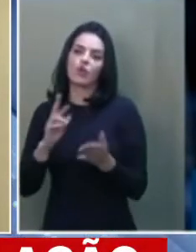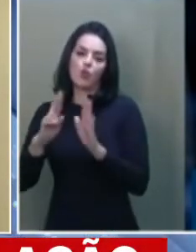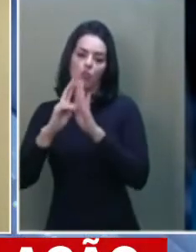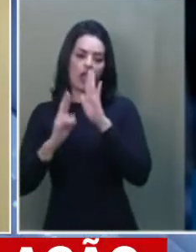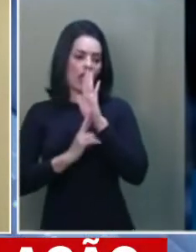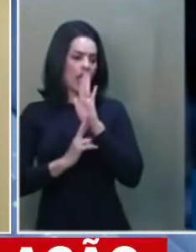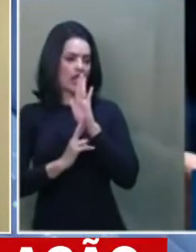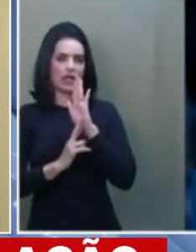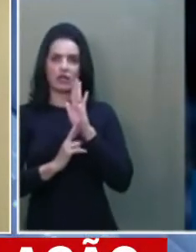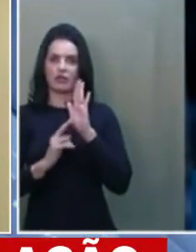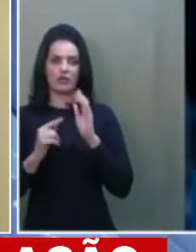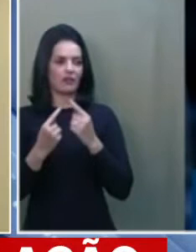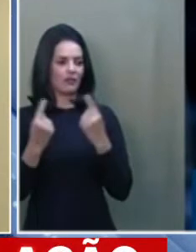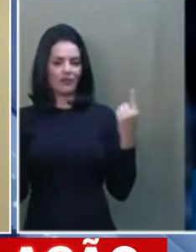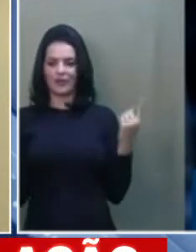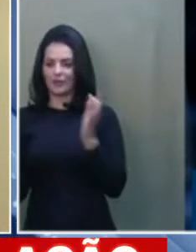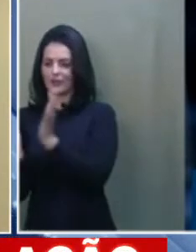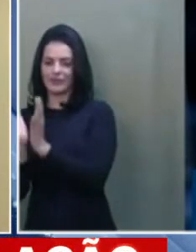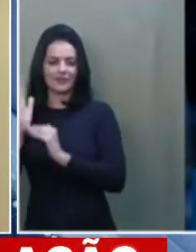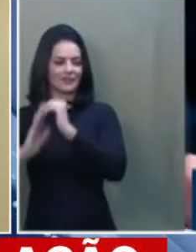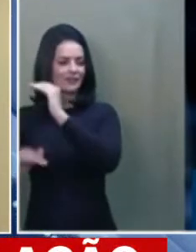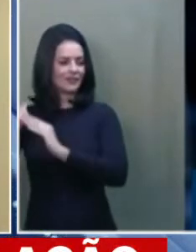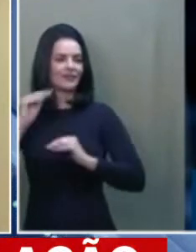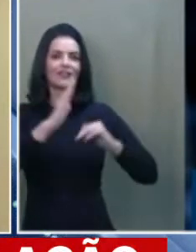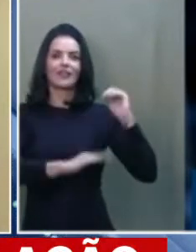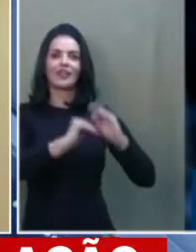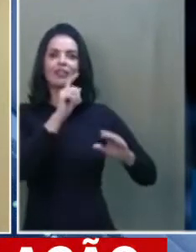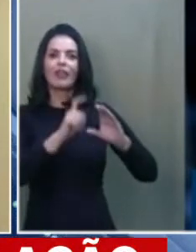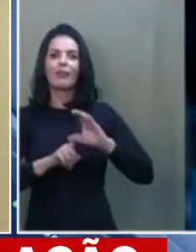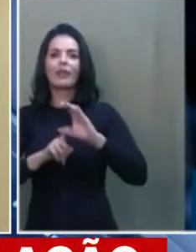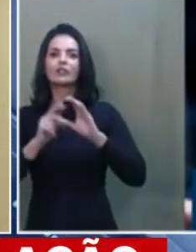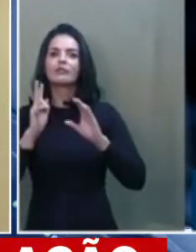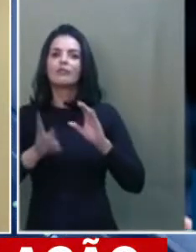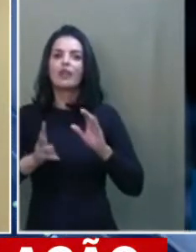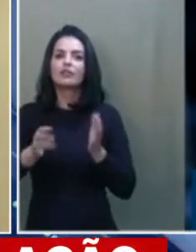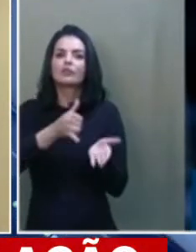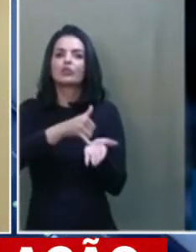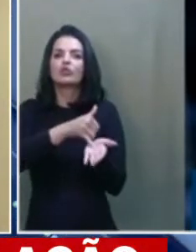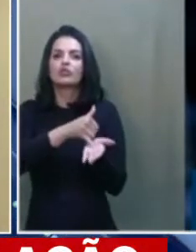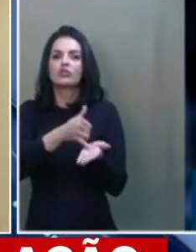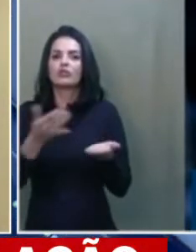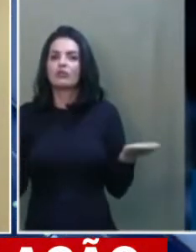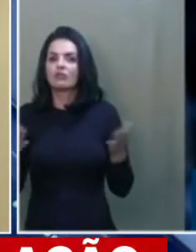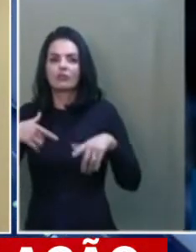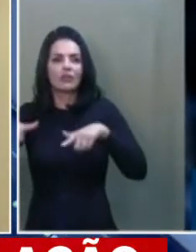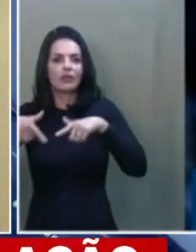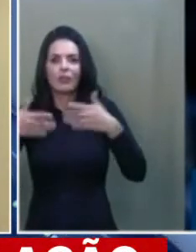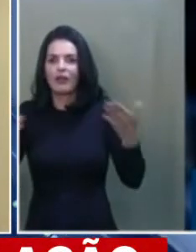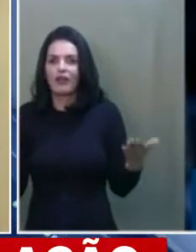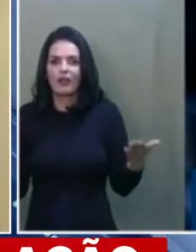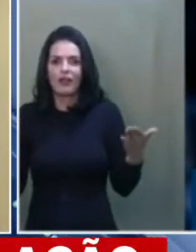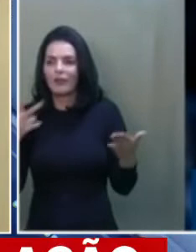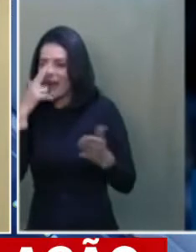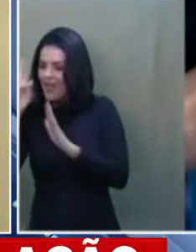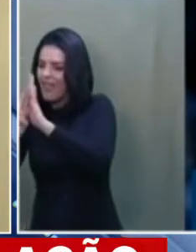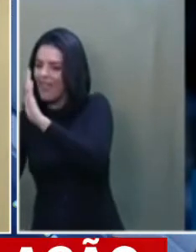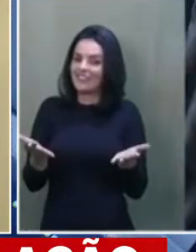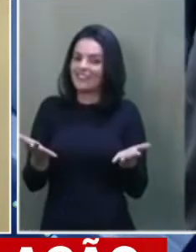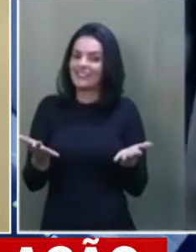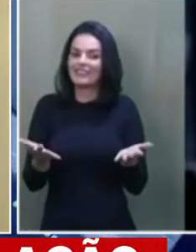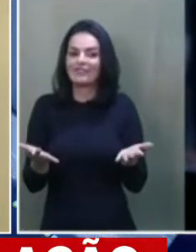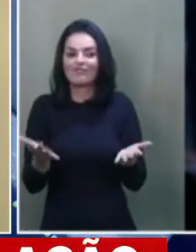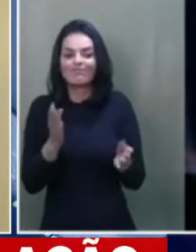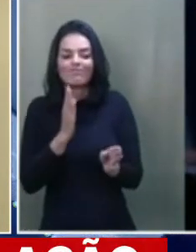emergência social a menos de 100 dias da eleição. É claro que isso é uma